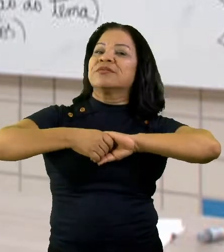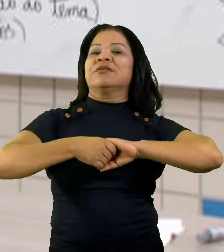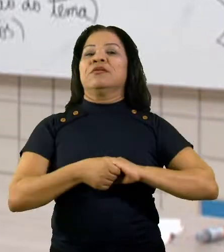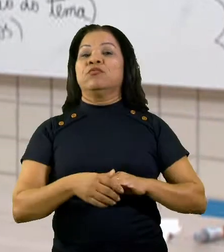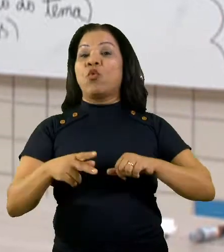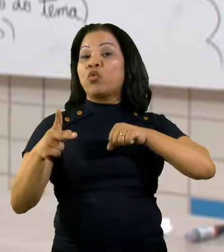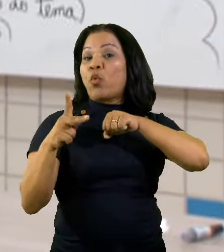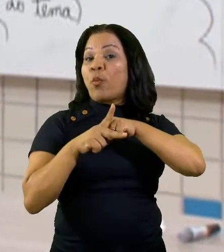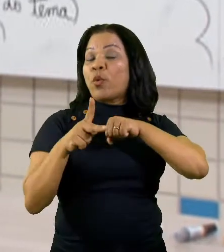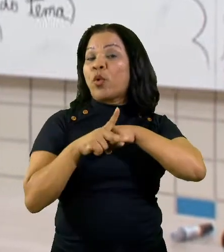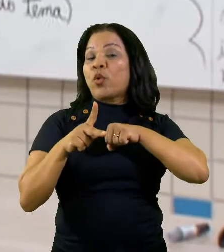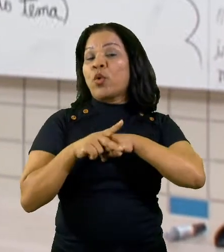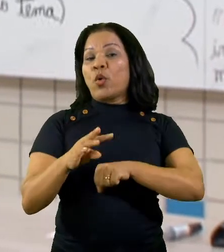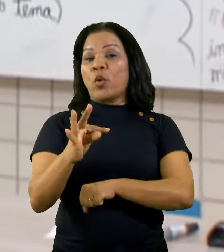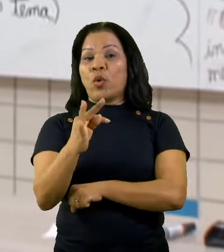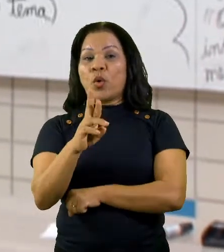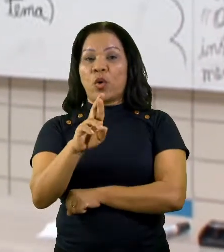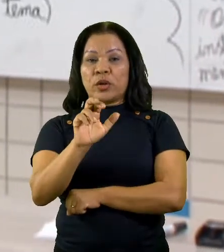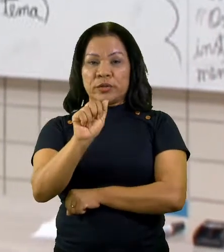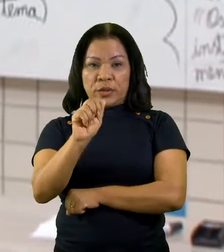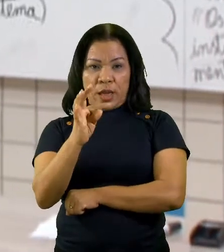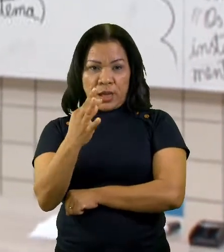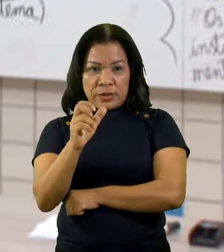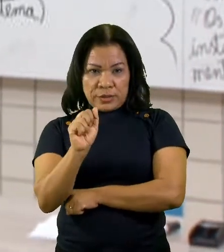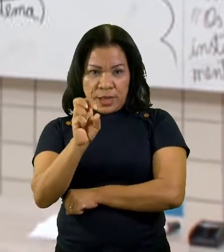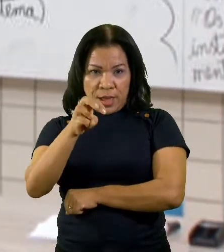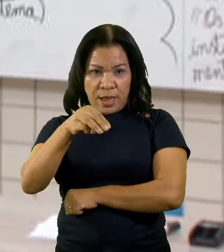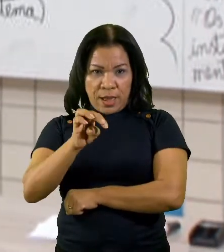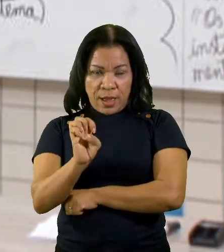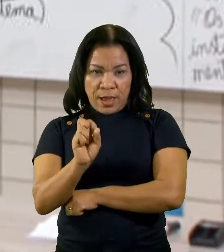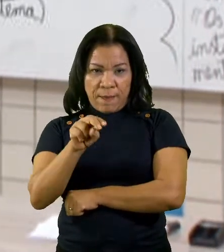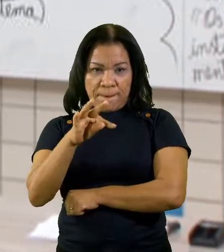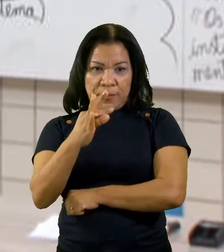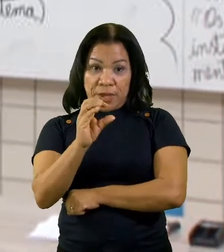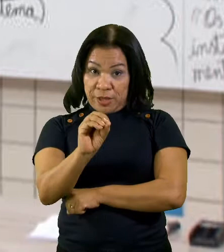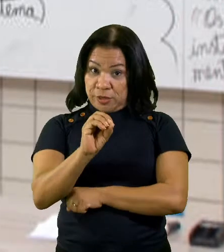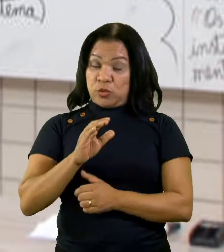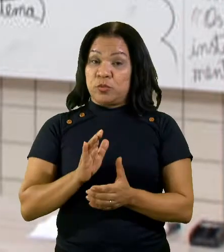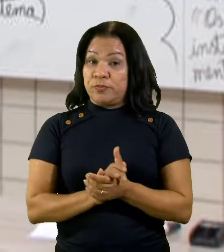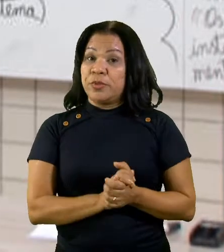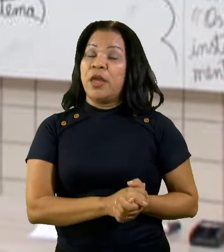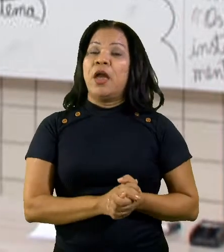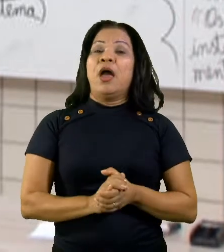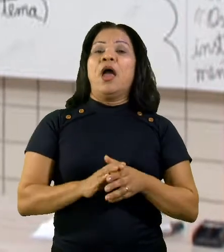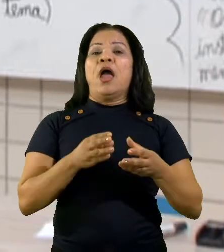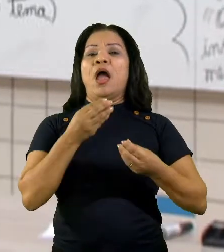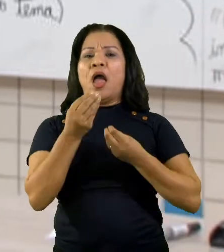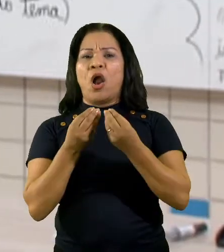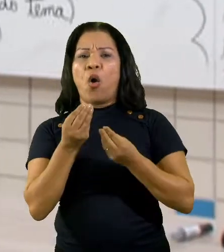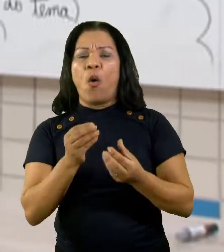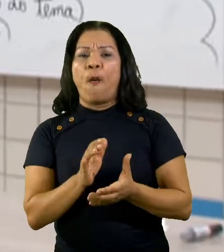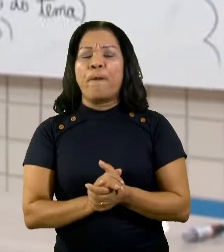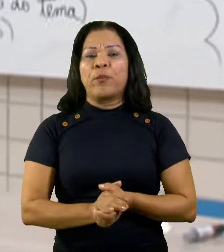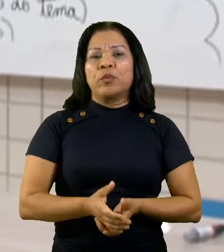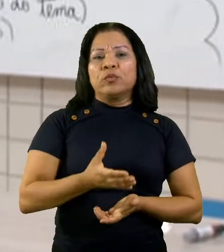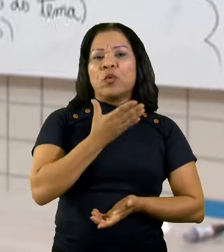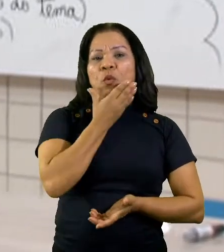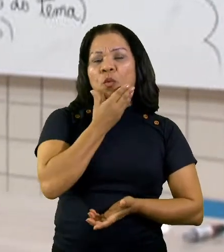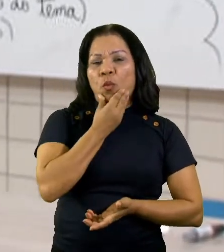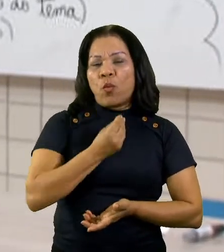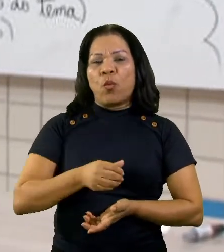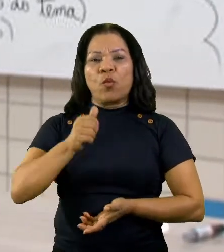pronome mais utilizado é senhor ou senhora, que nós utilizamos nesse tipo de carta. Ela tem uma